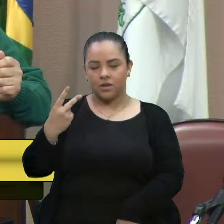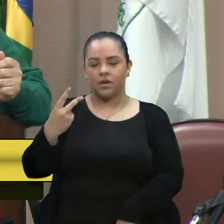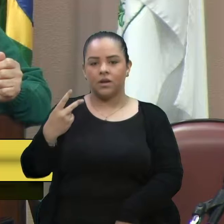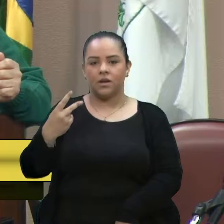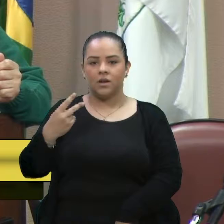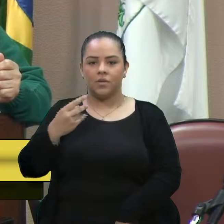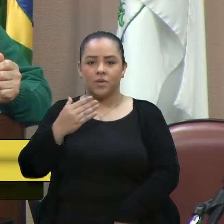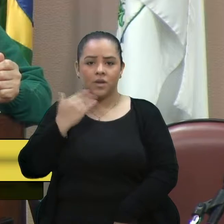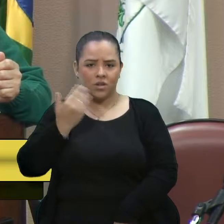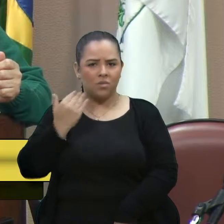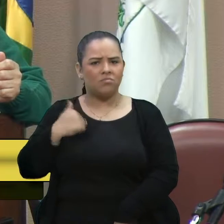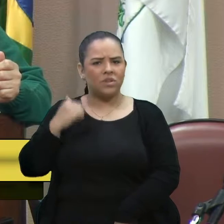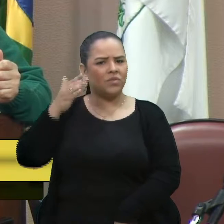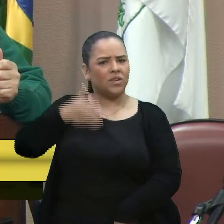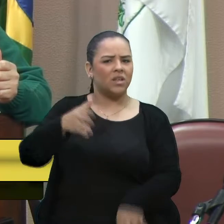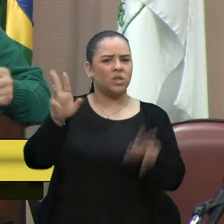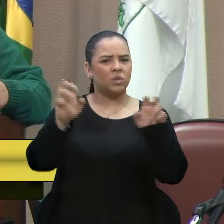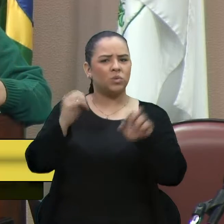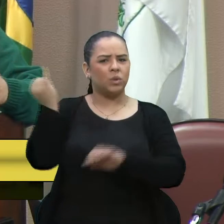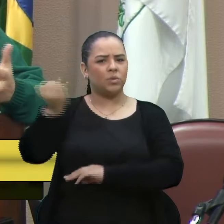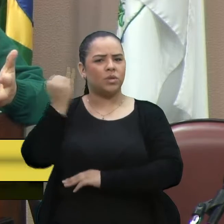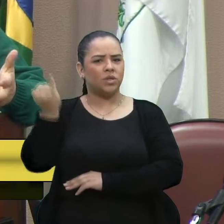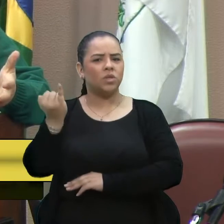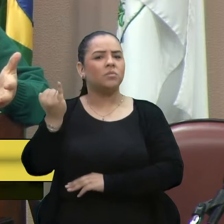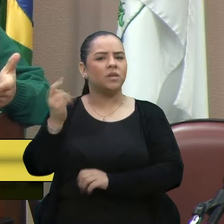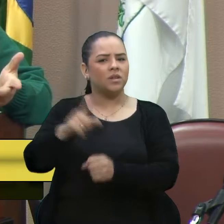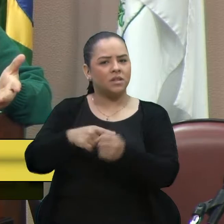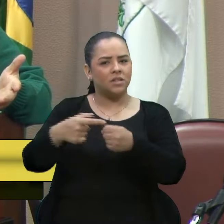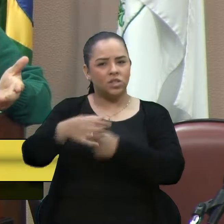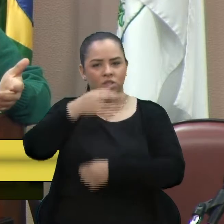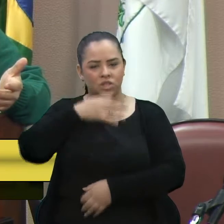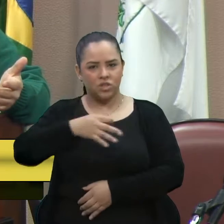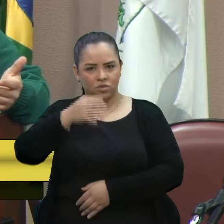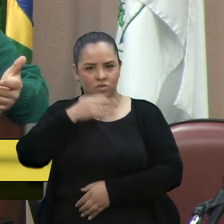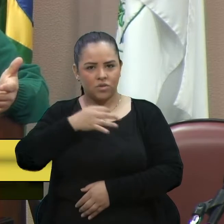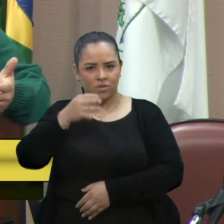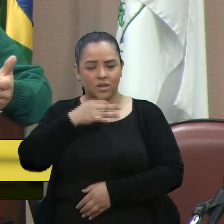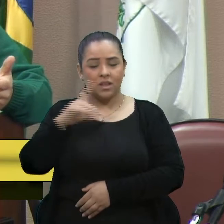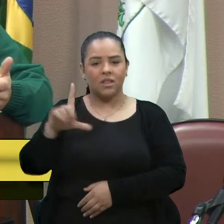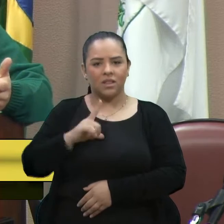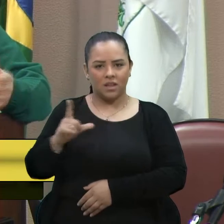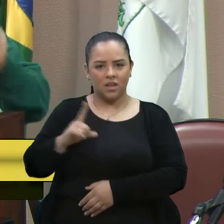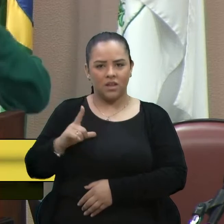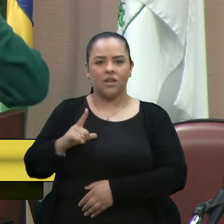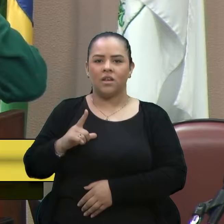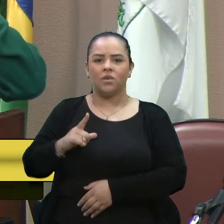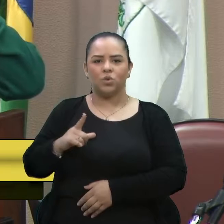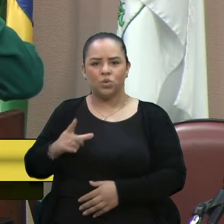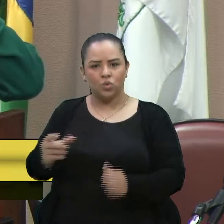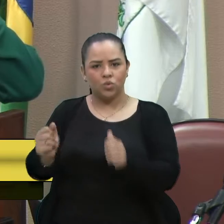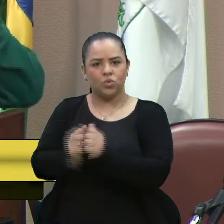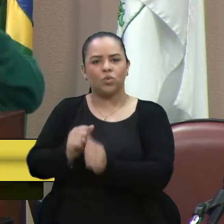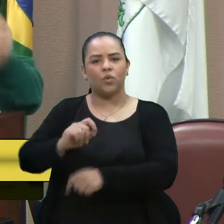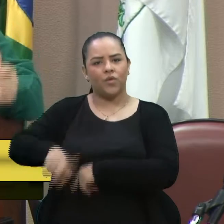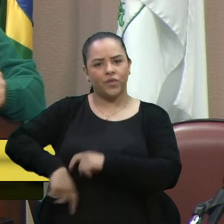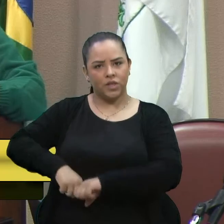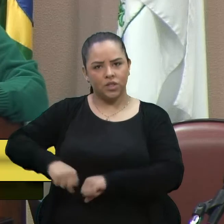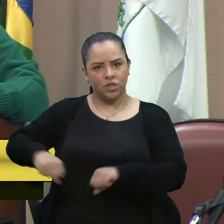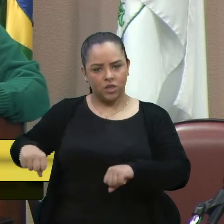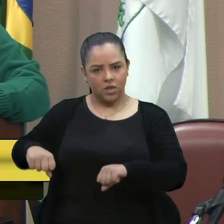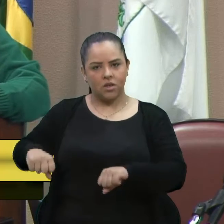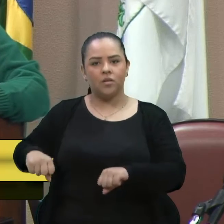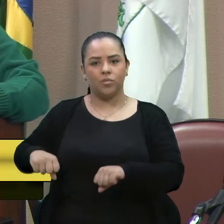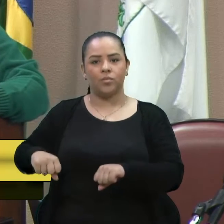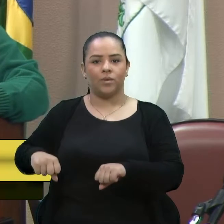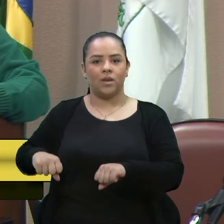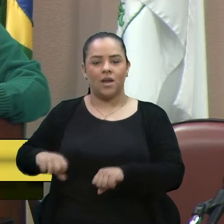Caxias do Sul. Um tema que o Mão Amiga, liderado pelo Freijo MB, abraçou na cidade de Caxias